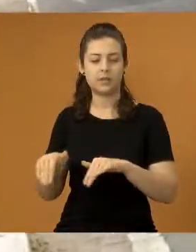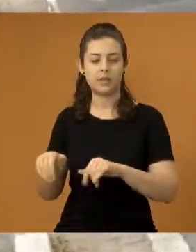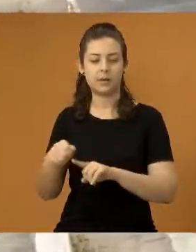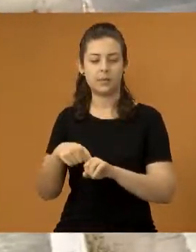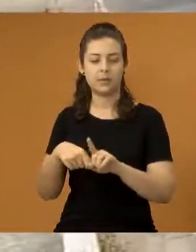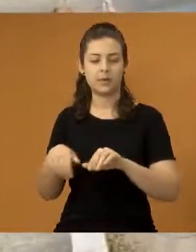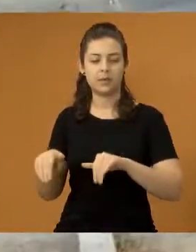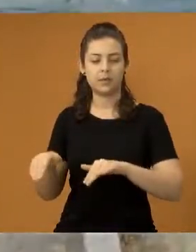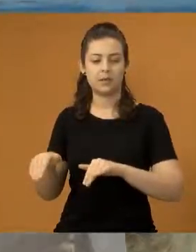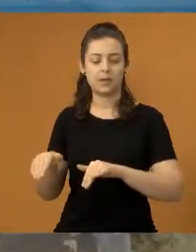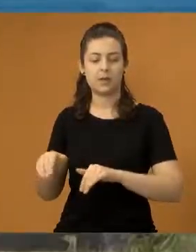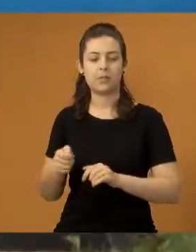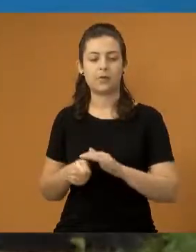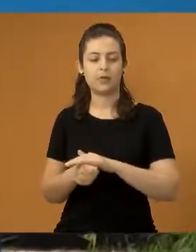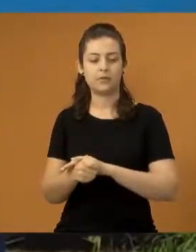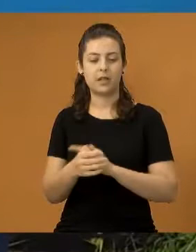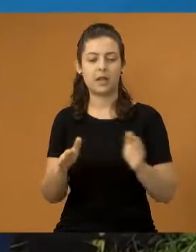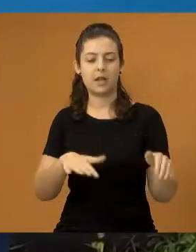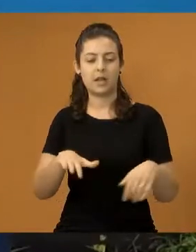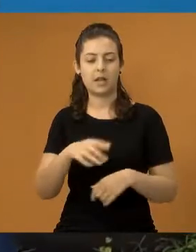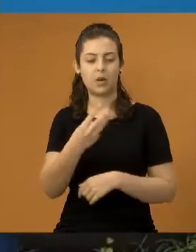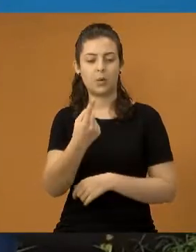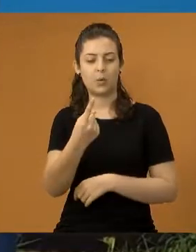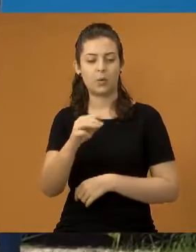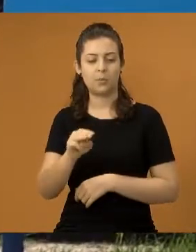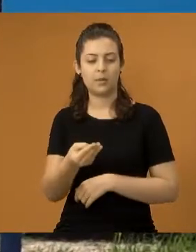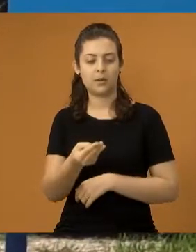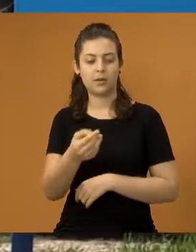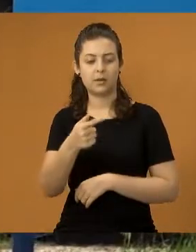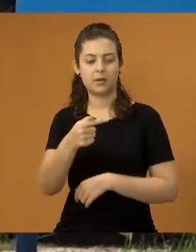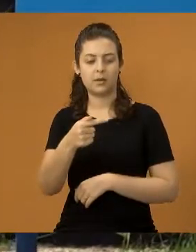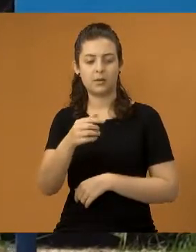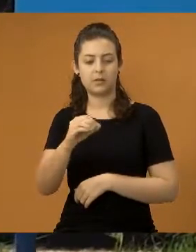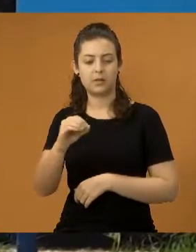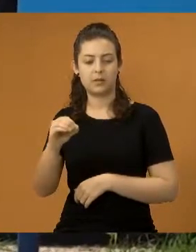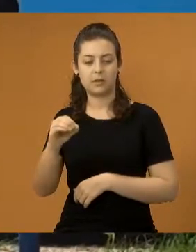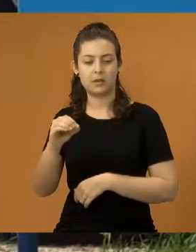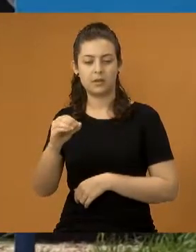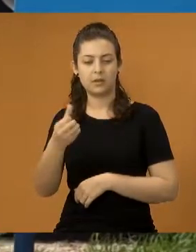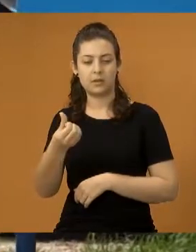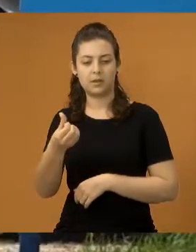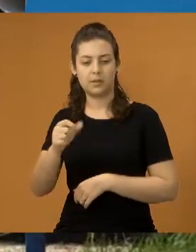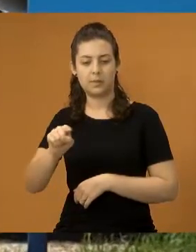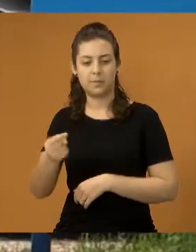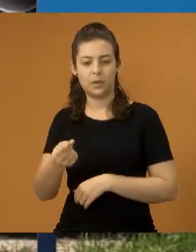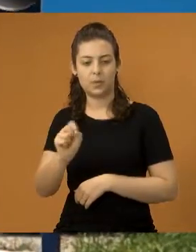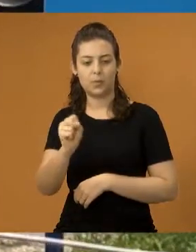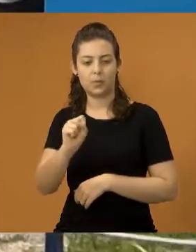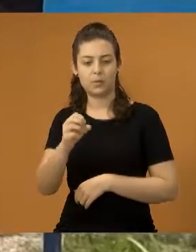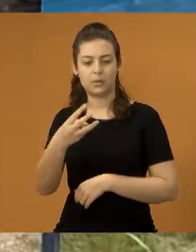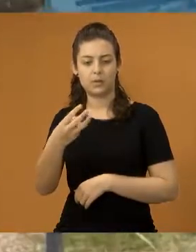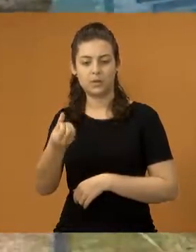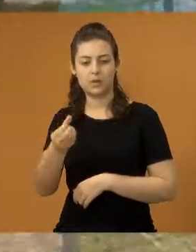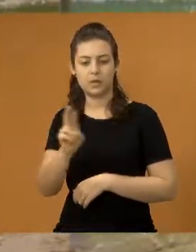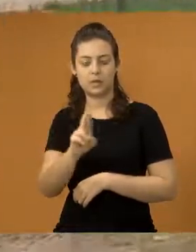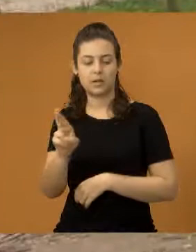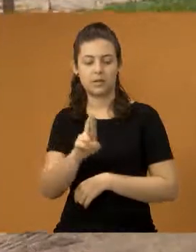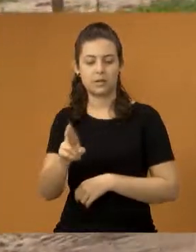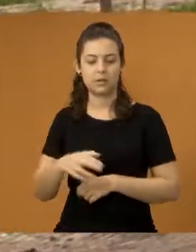investimento do SAI nessa área será de R 1.706.836.